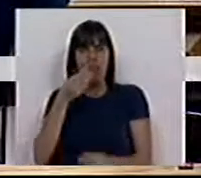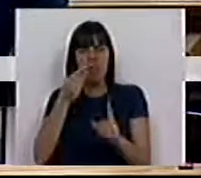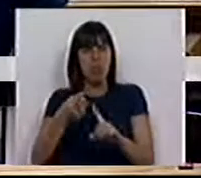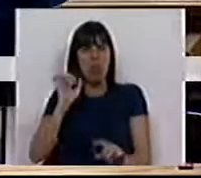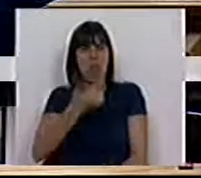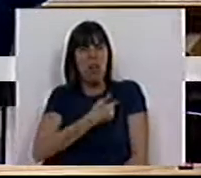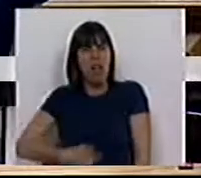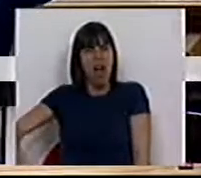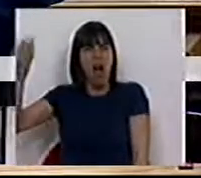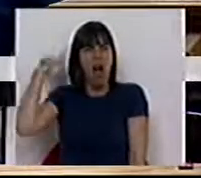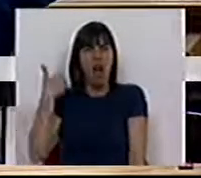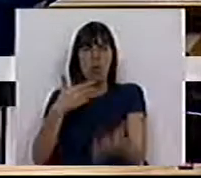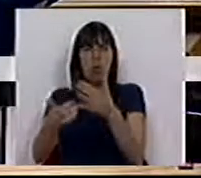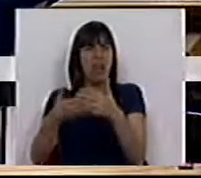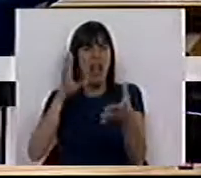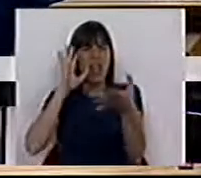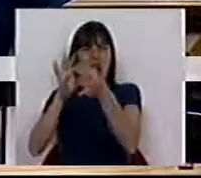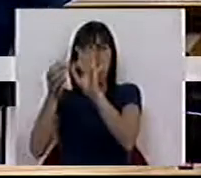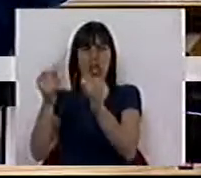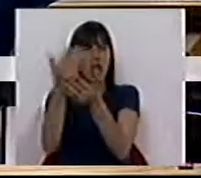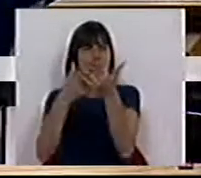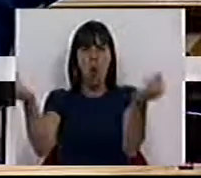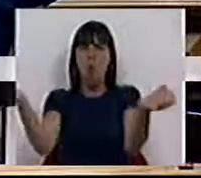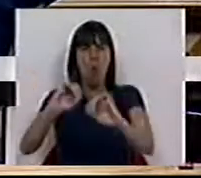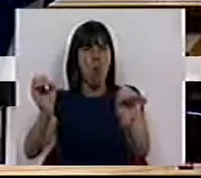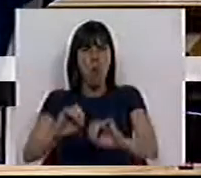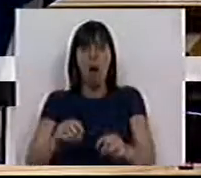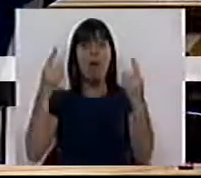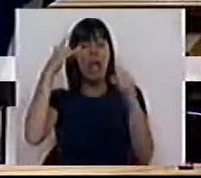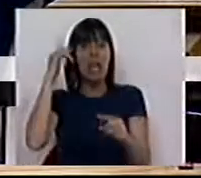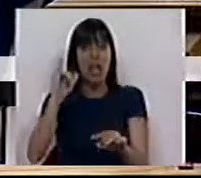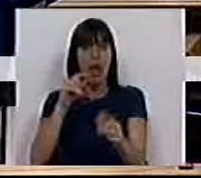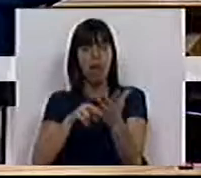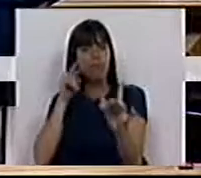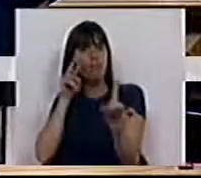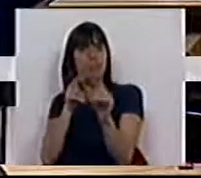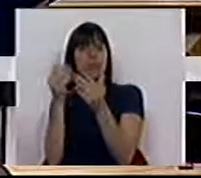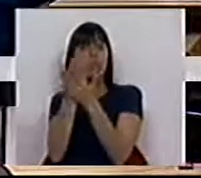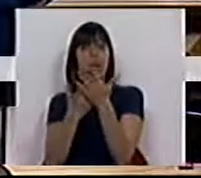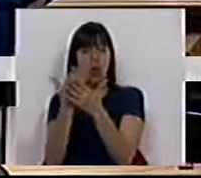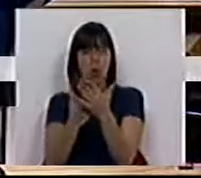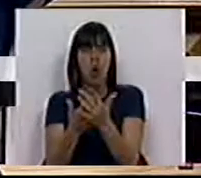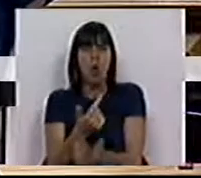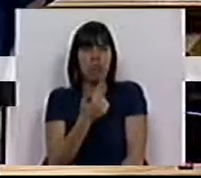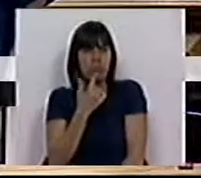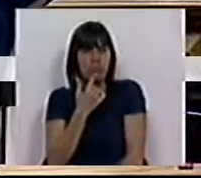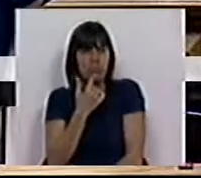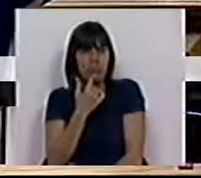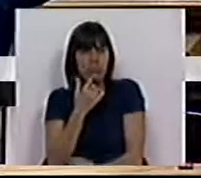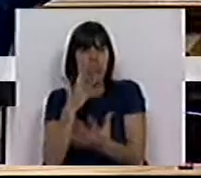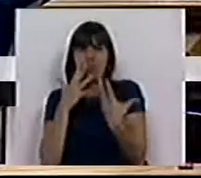e medieval que não tem nada de racionalidade económica. É, aliás, uma ideia do ponto de vista económico bastante